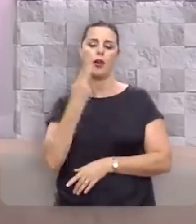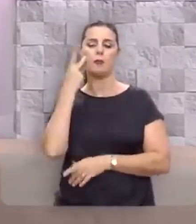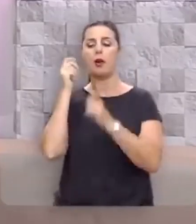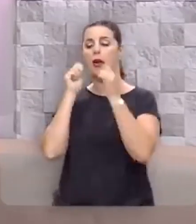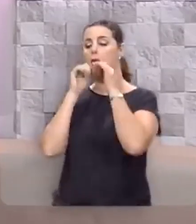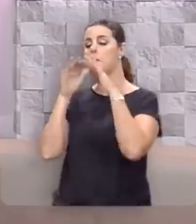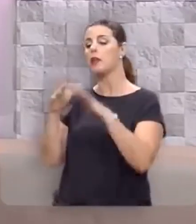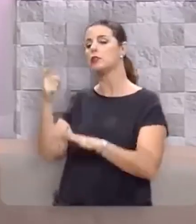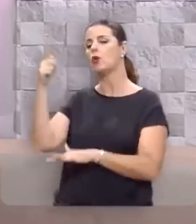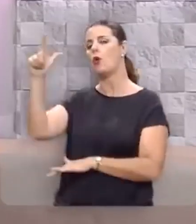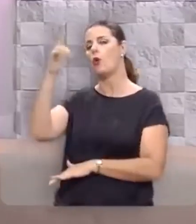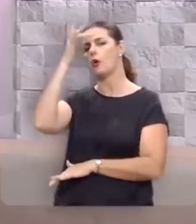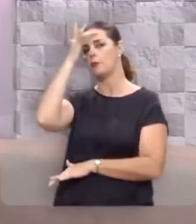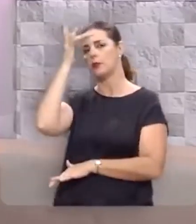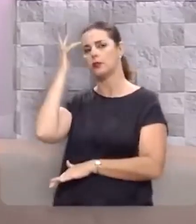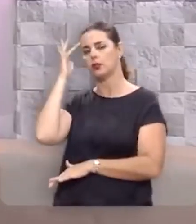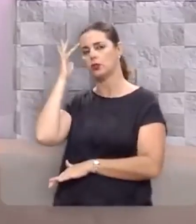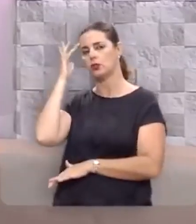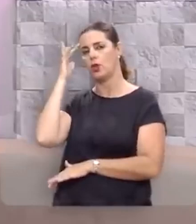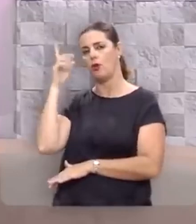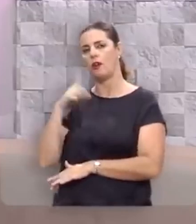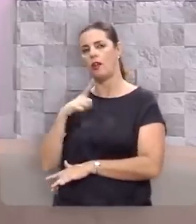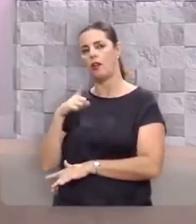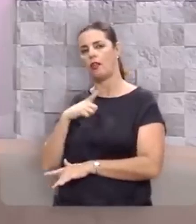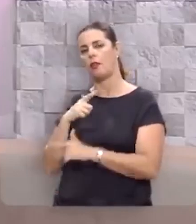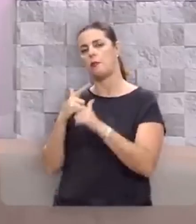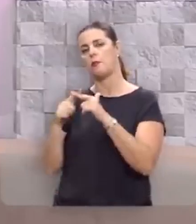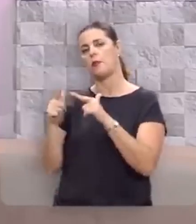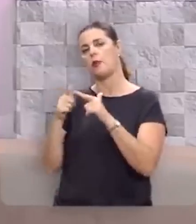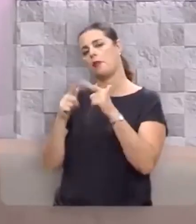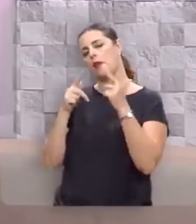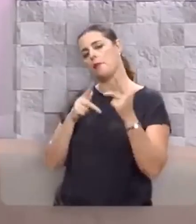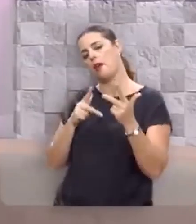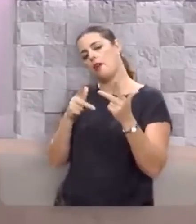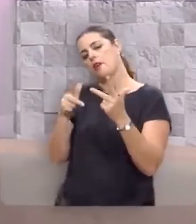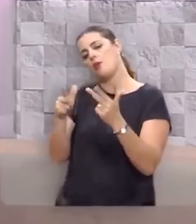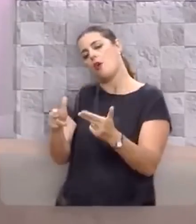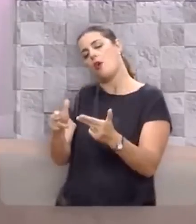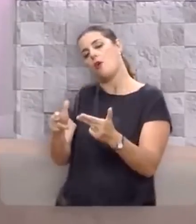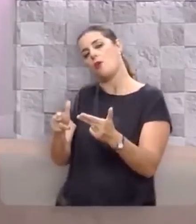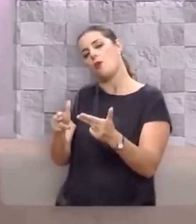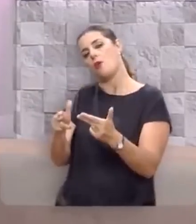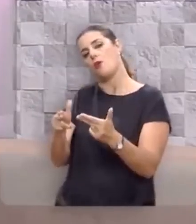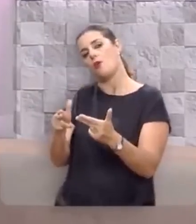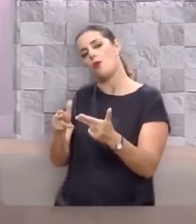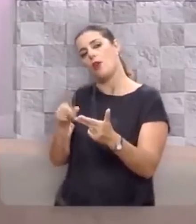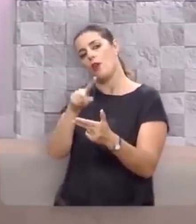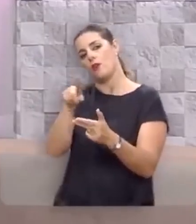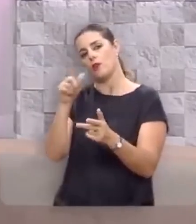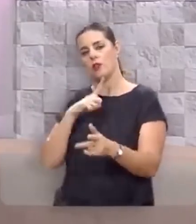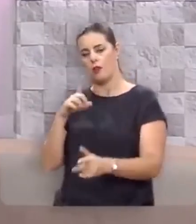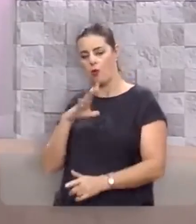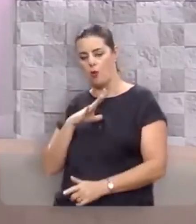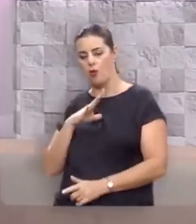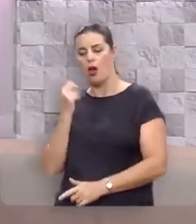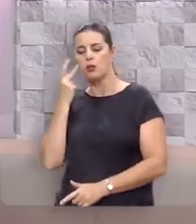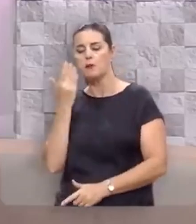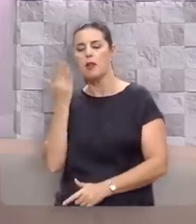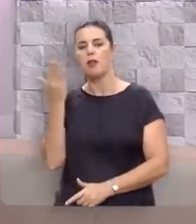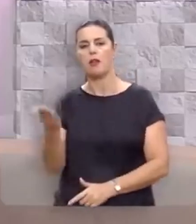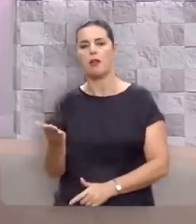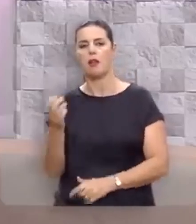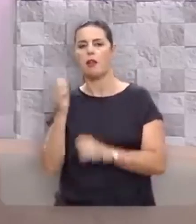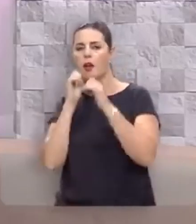outras pessoas que estão passando pela mesma situação que você passou e você vai encorajá-las